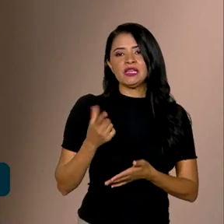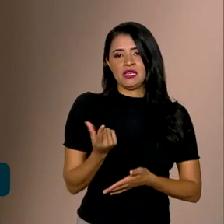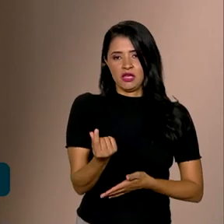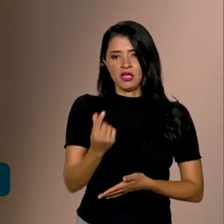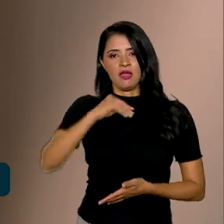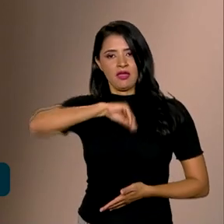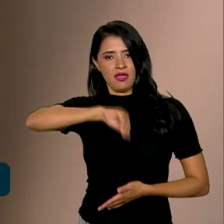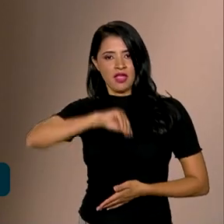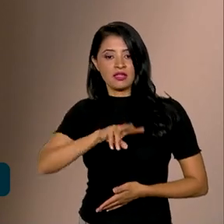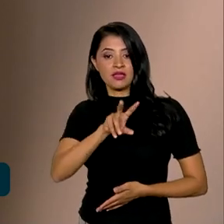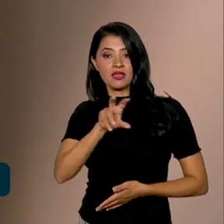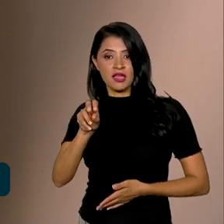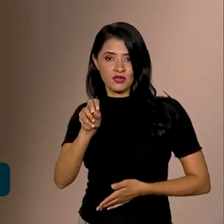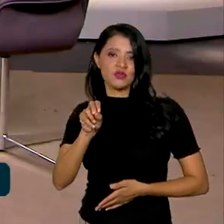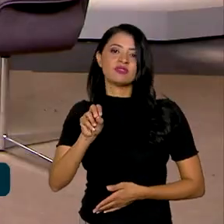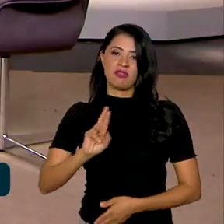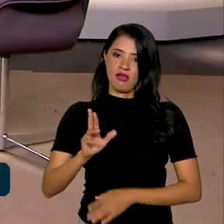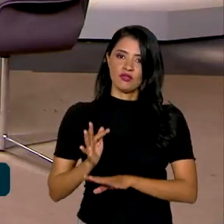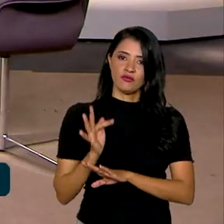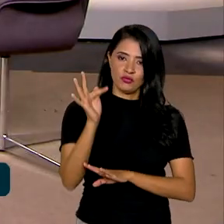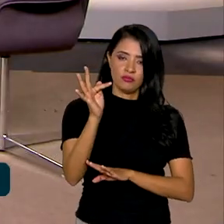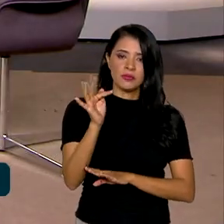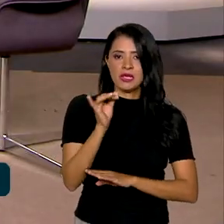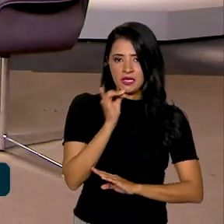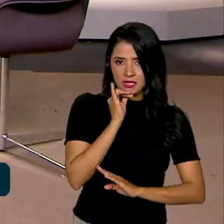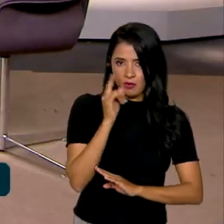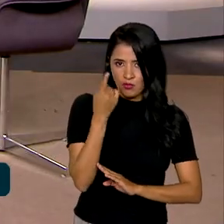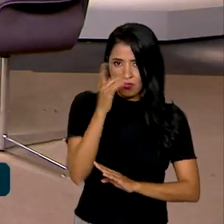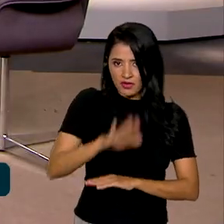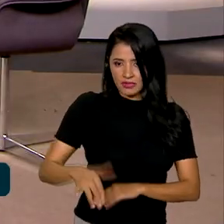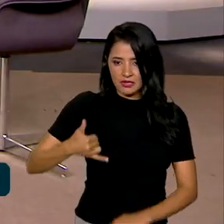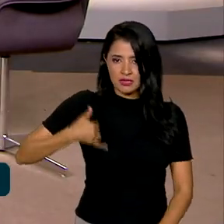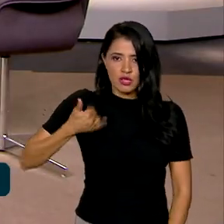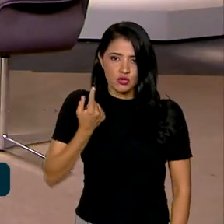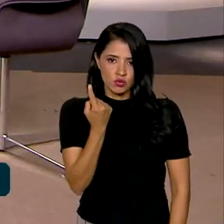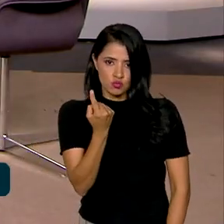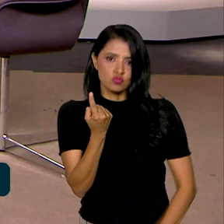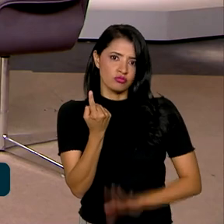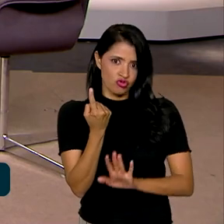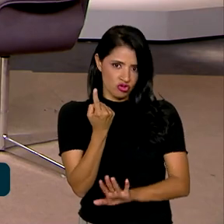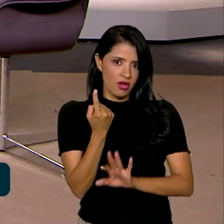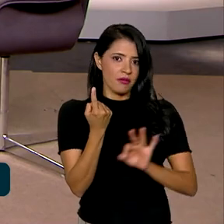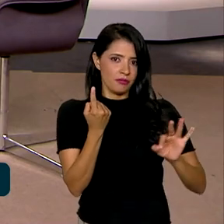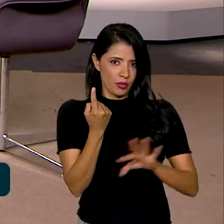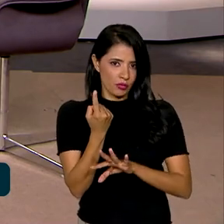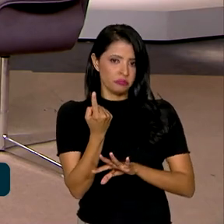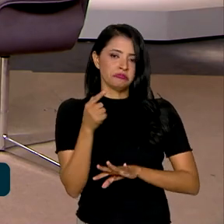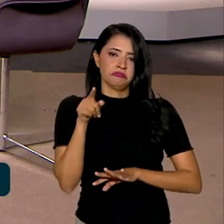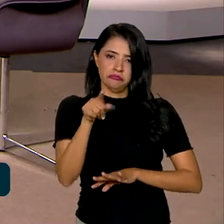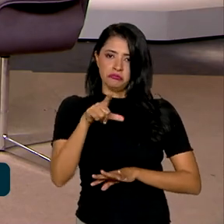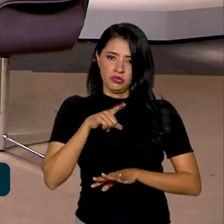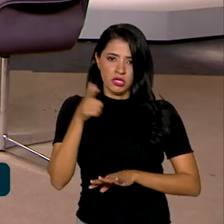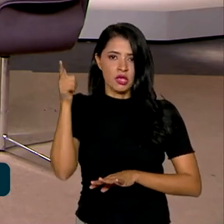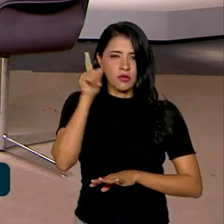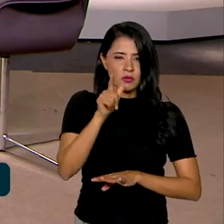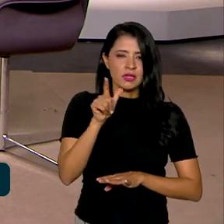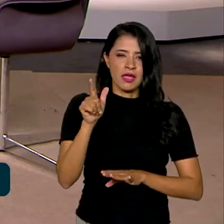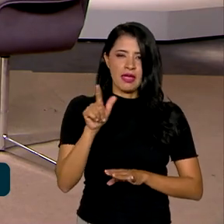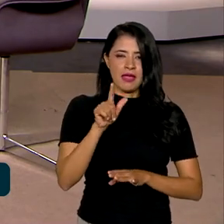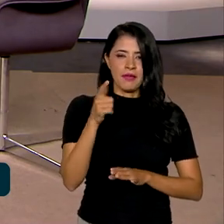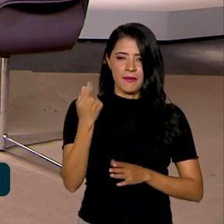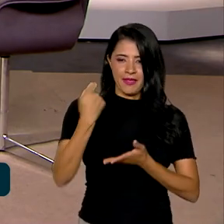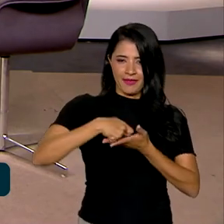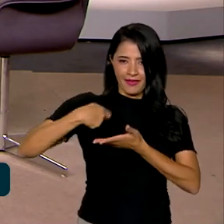reais lá na frente. Então, eu vou te dar um exemplo. Uma criança que tem, por exemplo, um ano, se o seu filho tem um ano de idade, você, para ter uma renda de 500